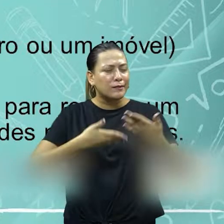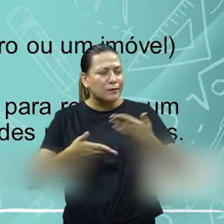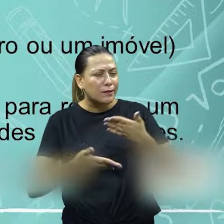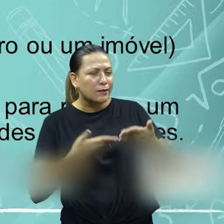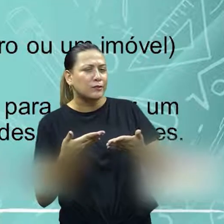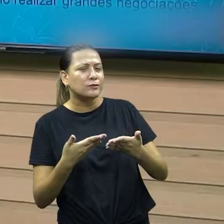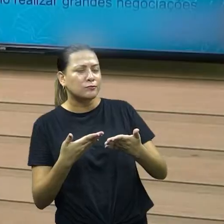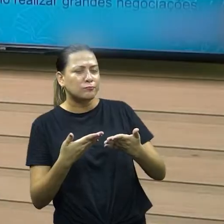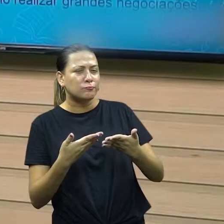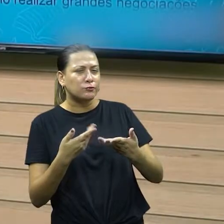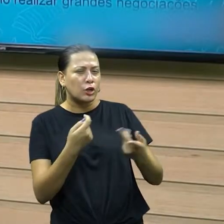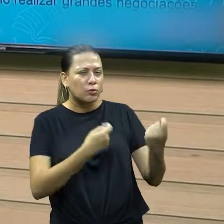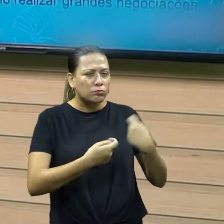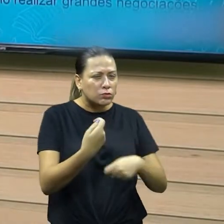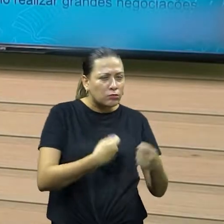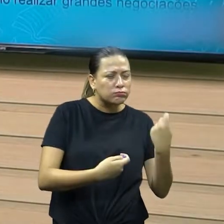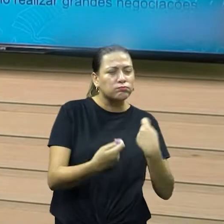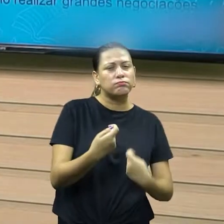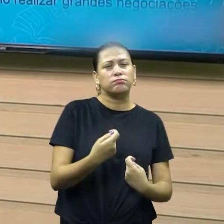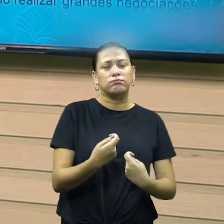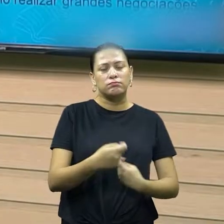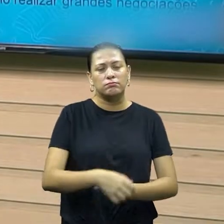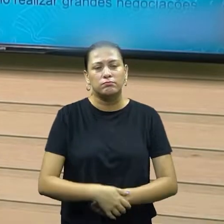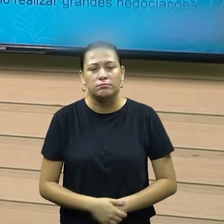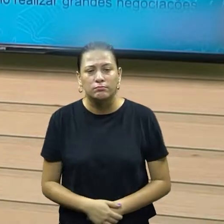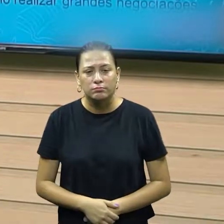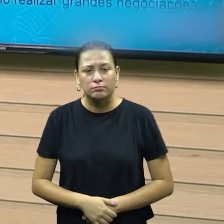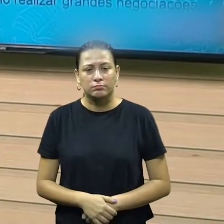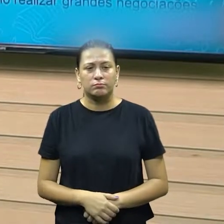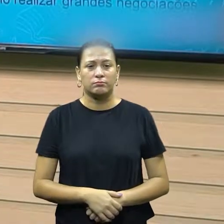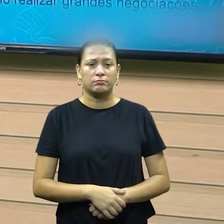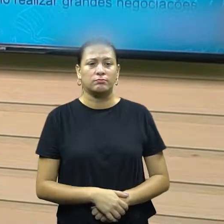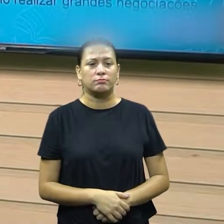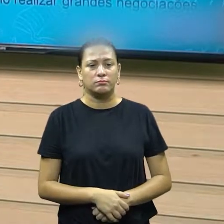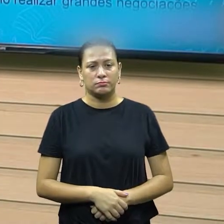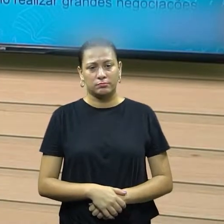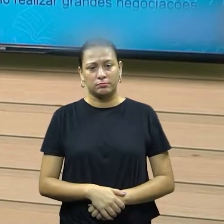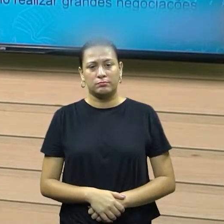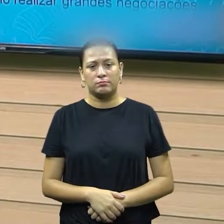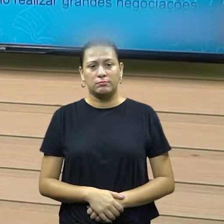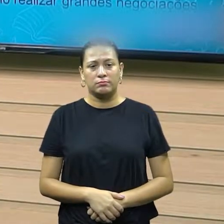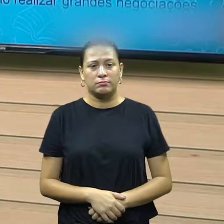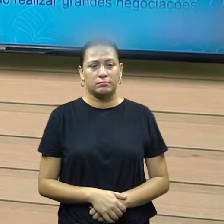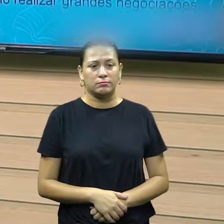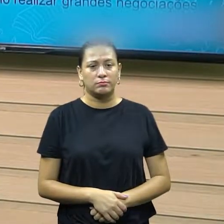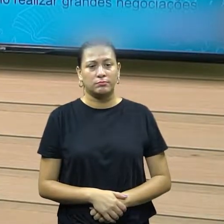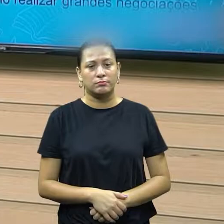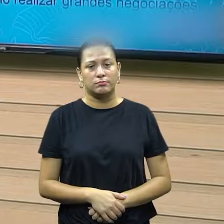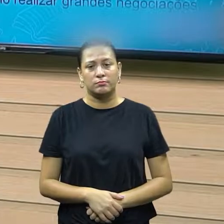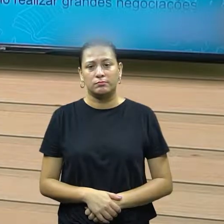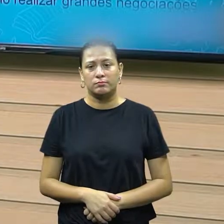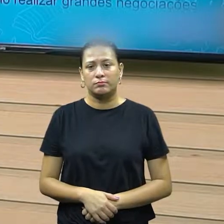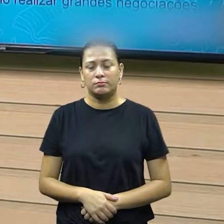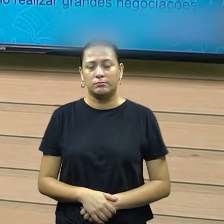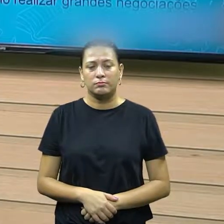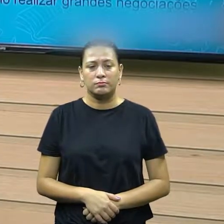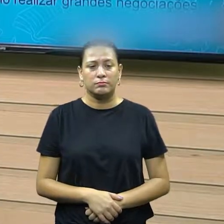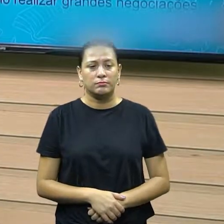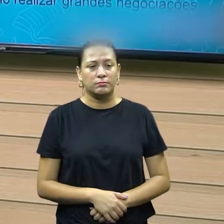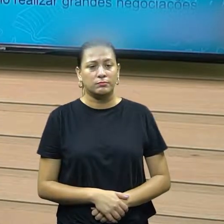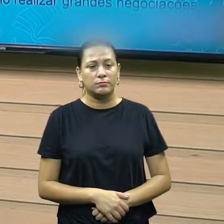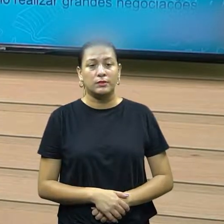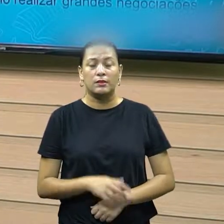superiores. Quer dizer que a gente sempre vai estar negociando até onde é possível. Então, aí a vai conseguir